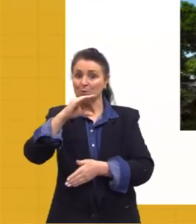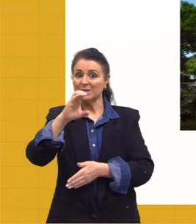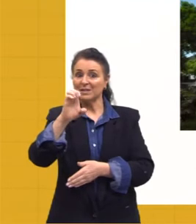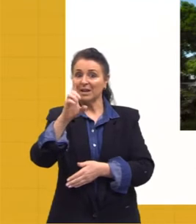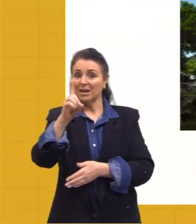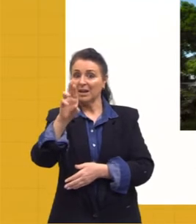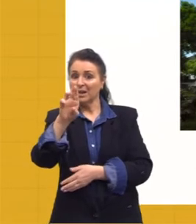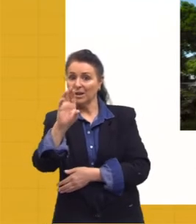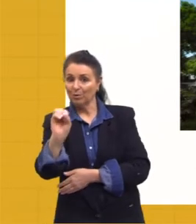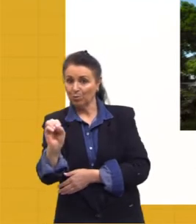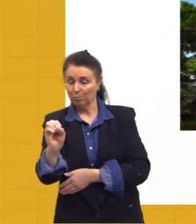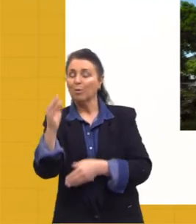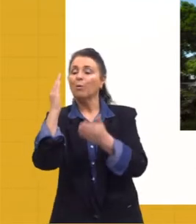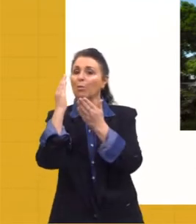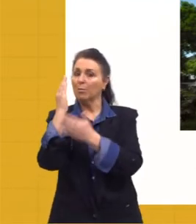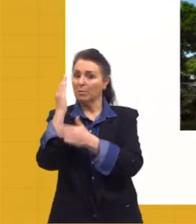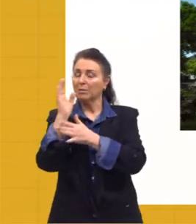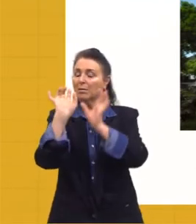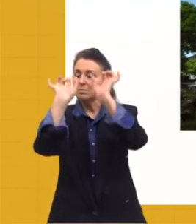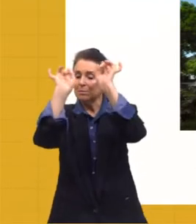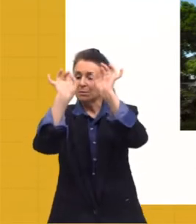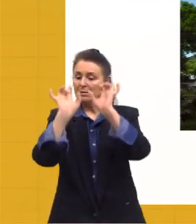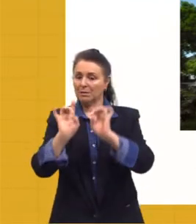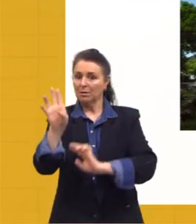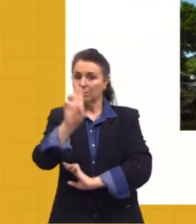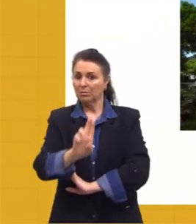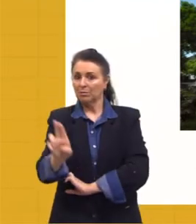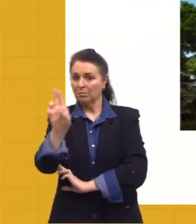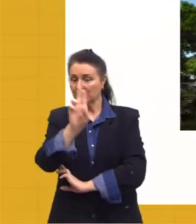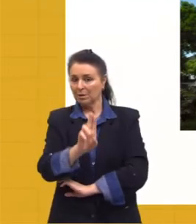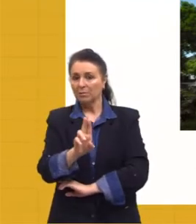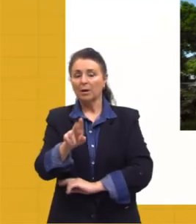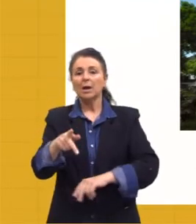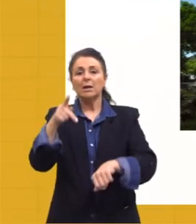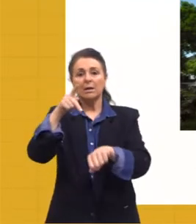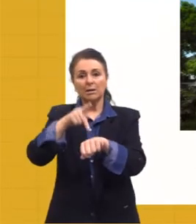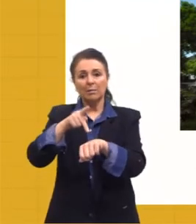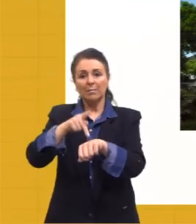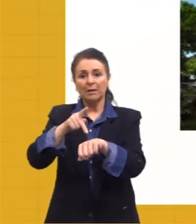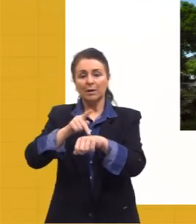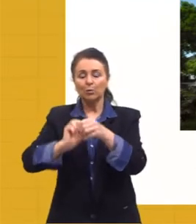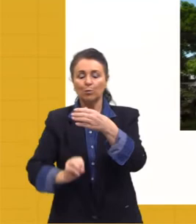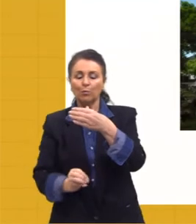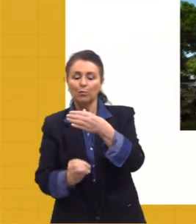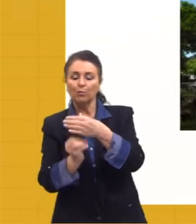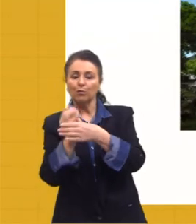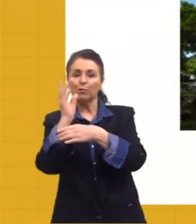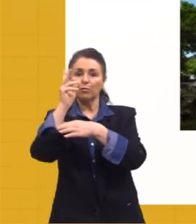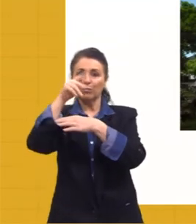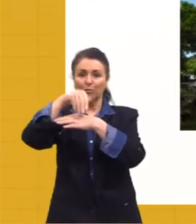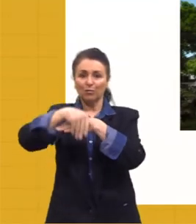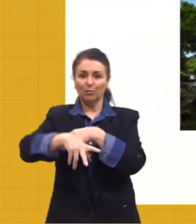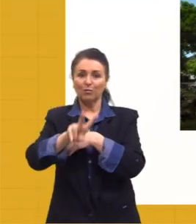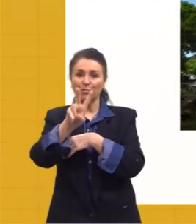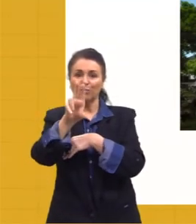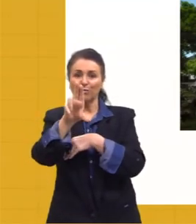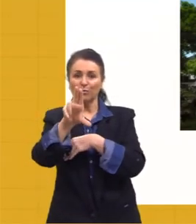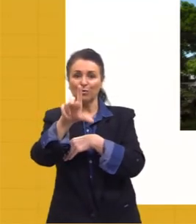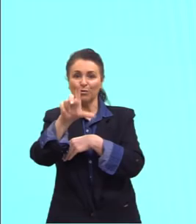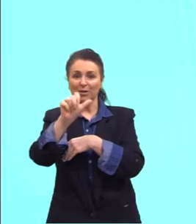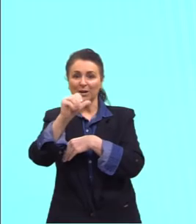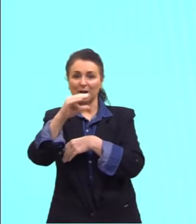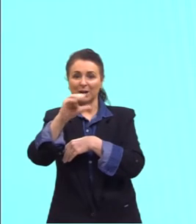das madeiras utilizadas ali por a civilização, e pedra vulcânica. Aqui nós temos uma